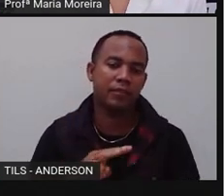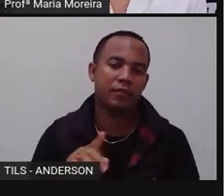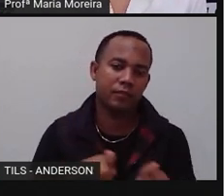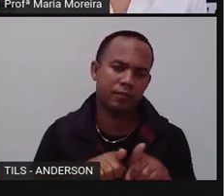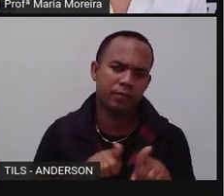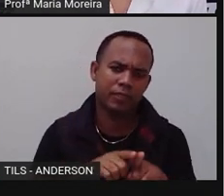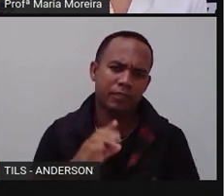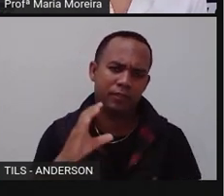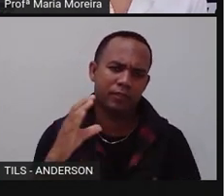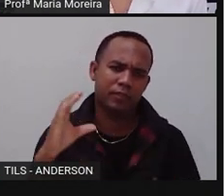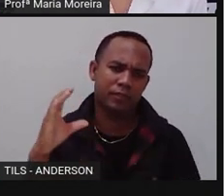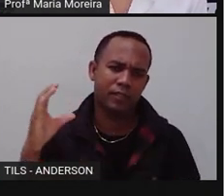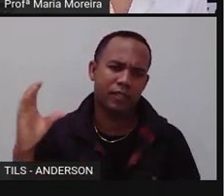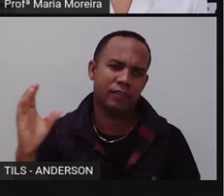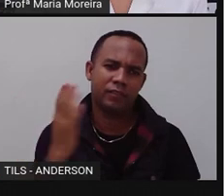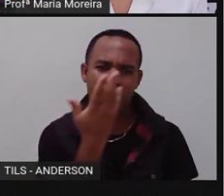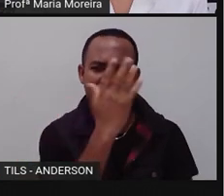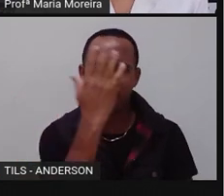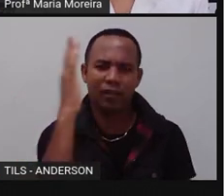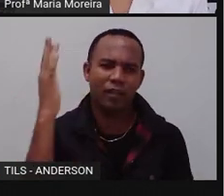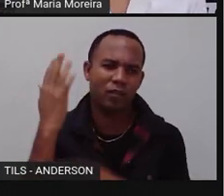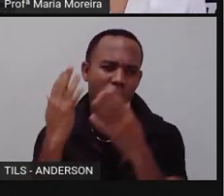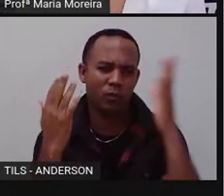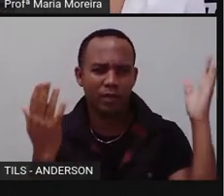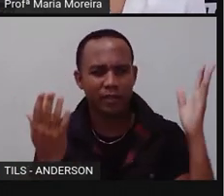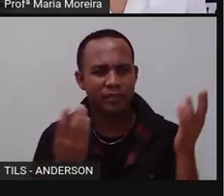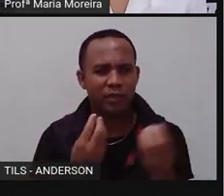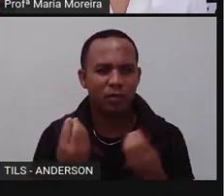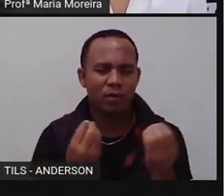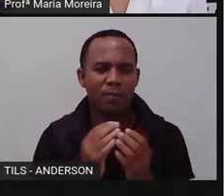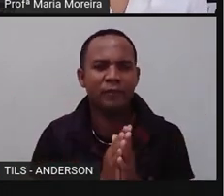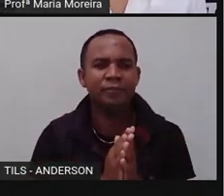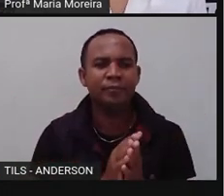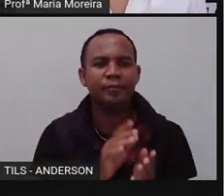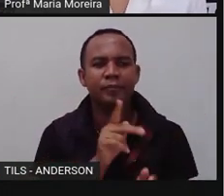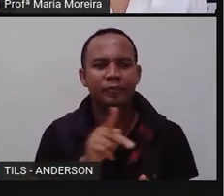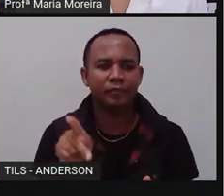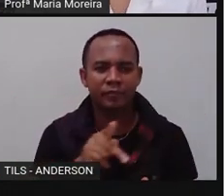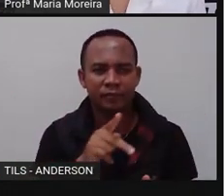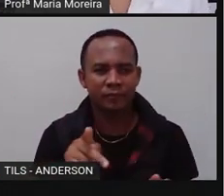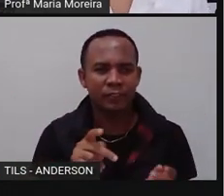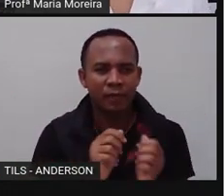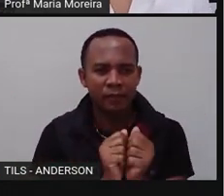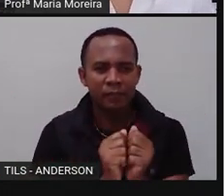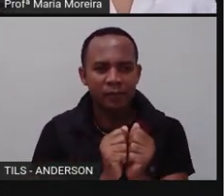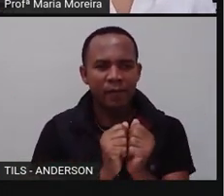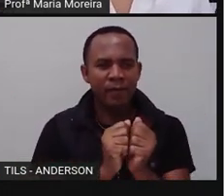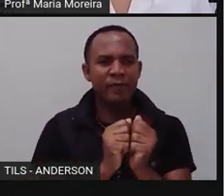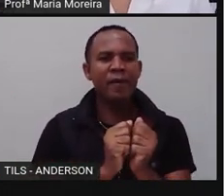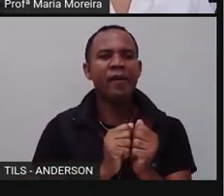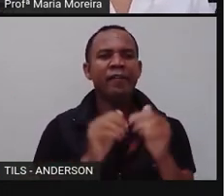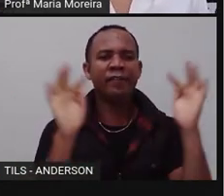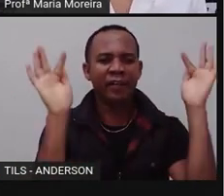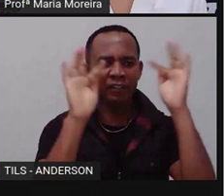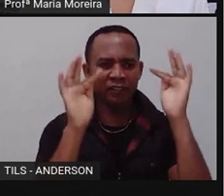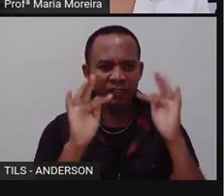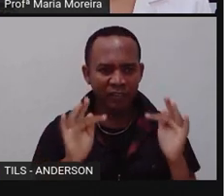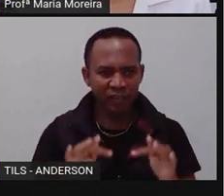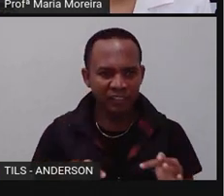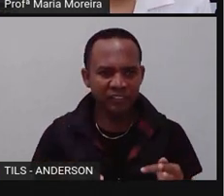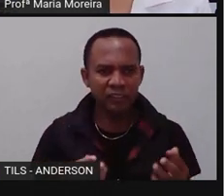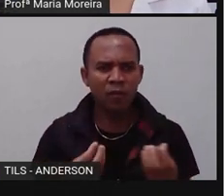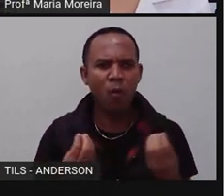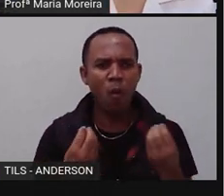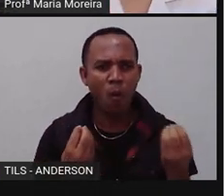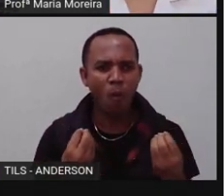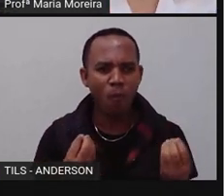natureza, né? Pro Maria e Anderson aqui, como sempre, juntos, né? Para vocês e